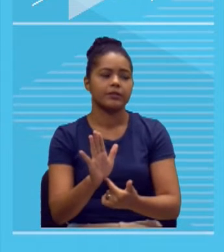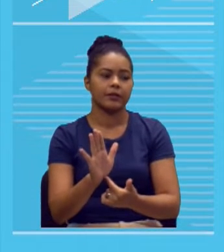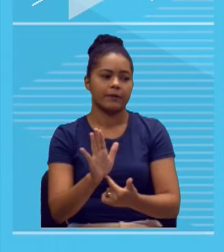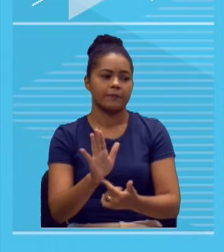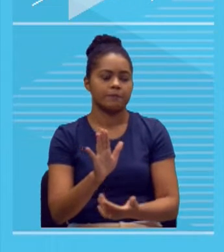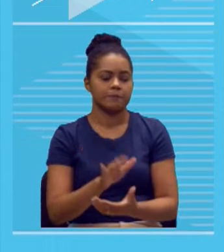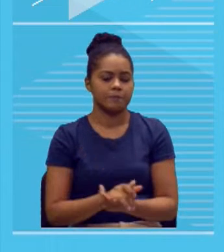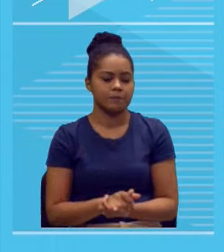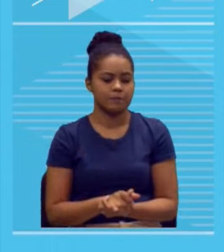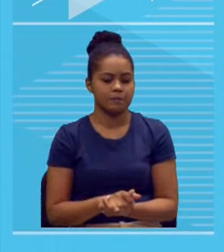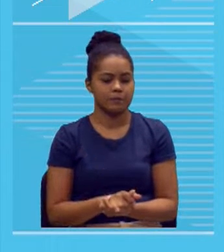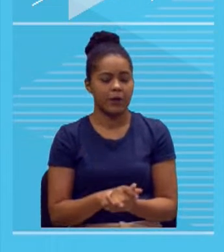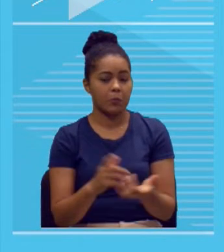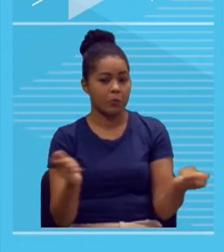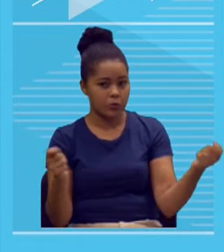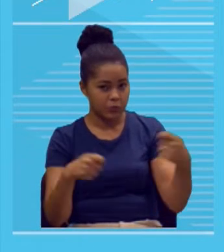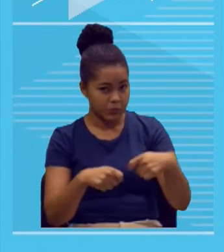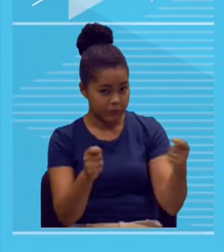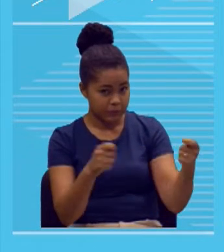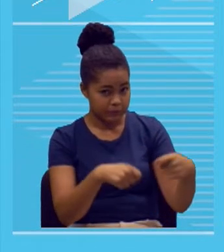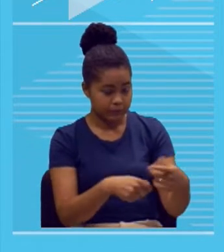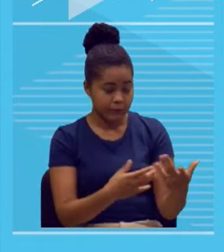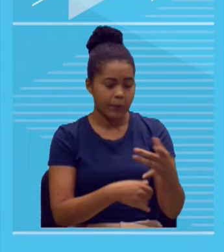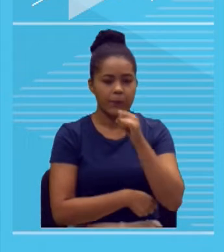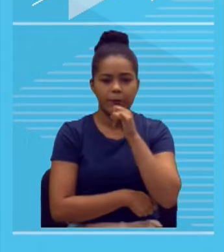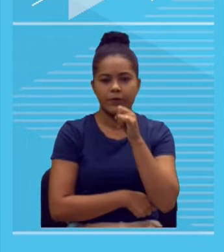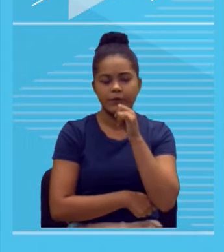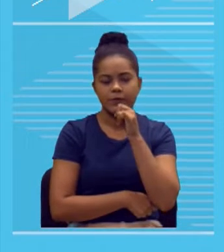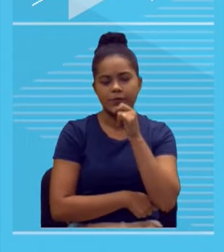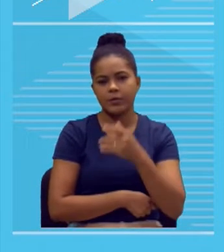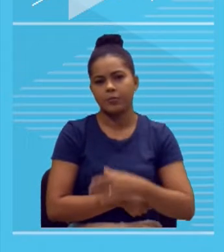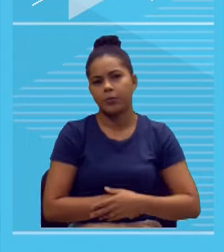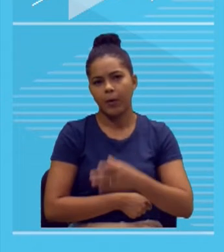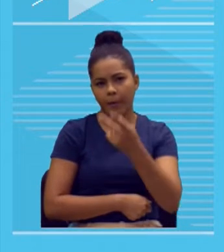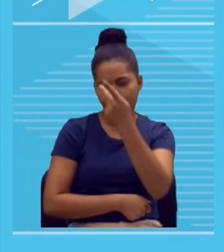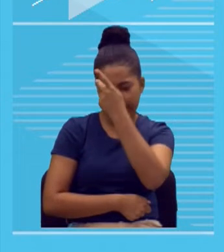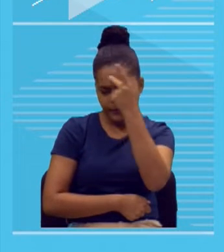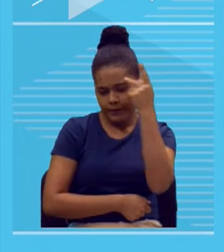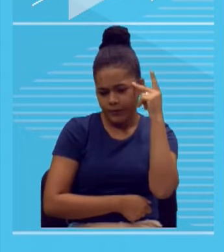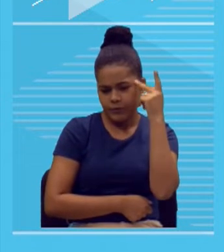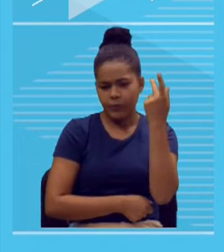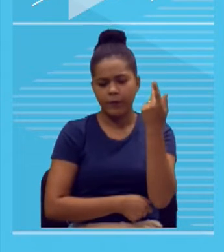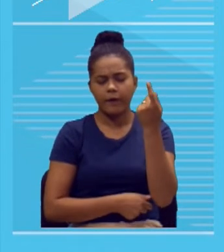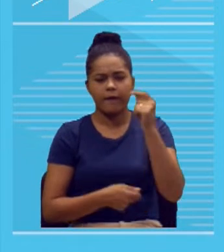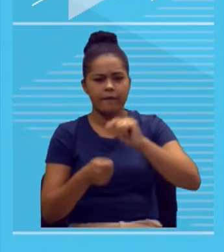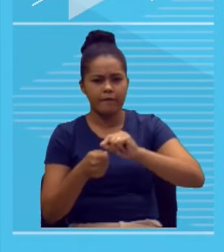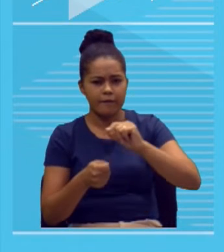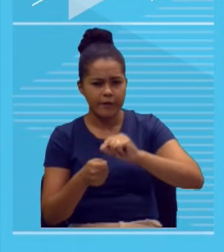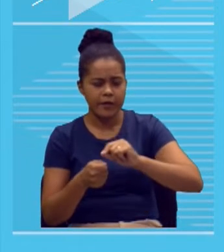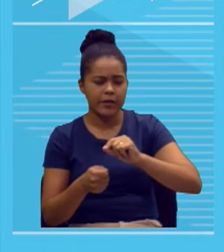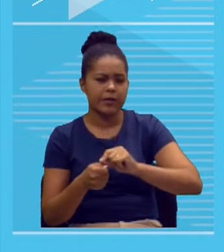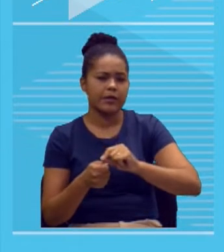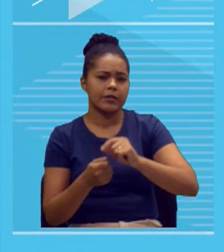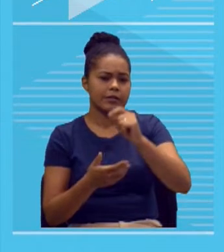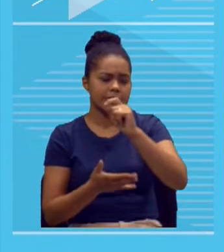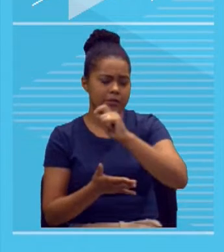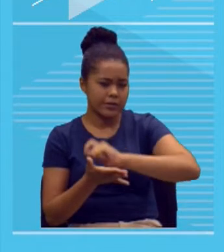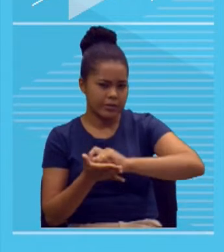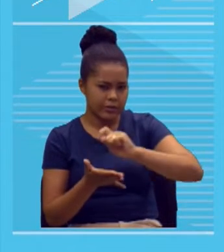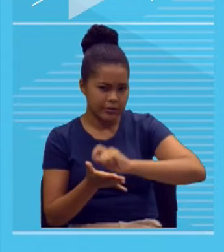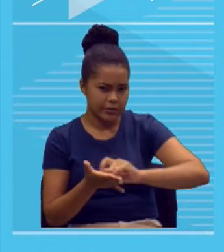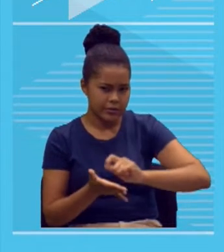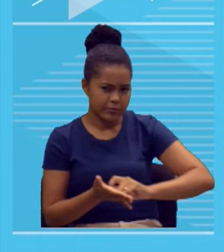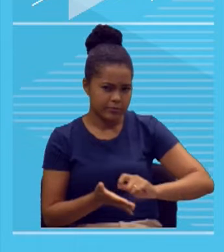Vamos trabalhar com hipóteses. Suponhamos que um candidato opte por apresentar o tema proposto de um